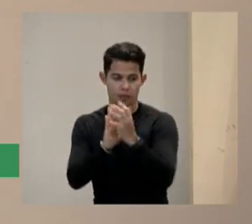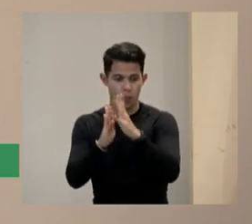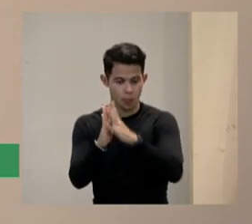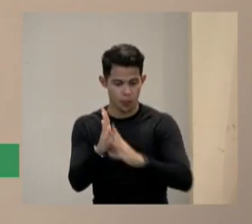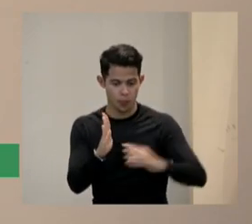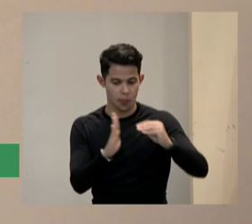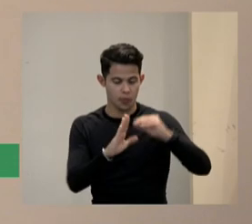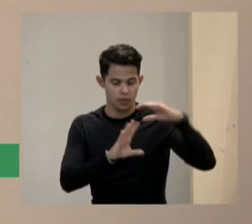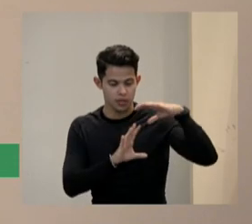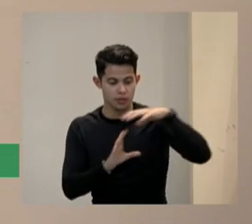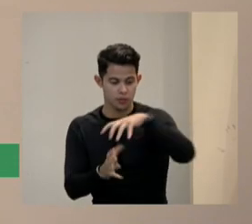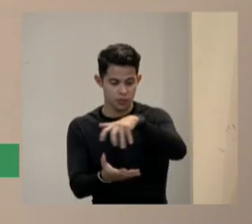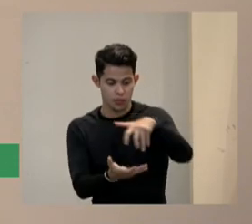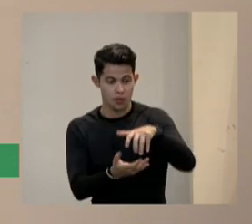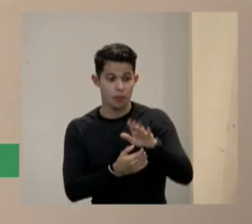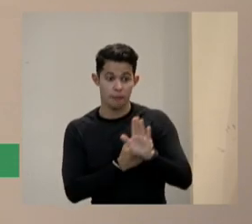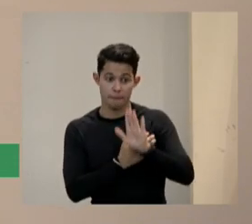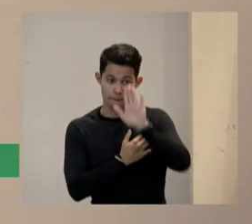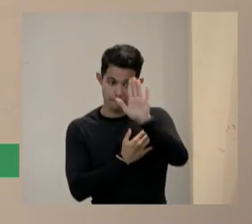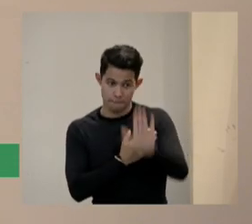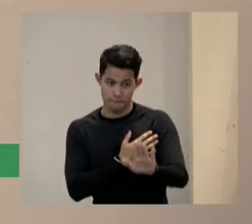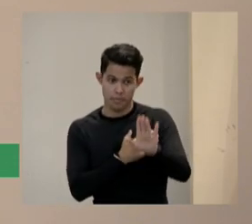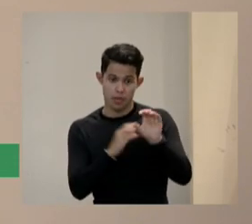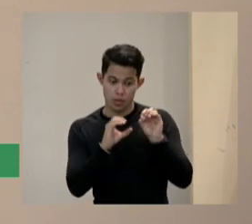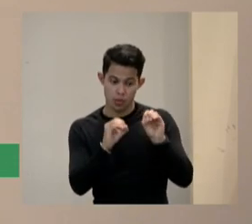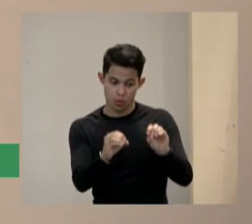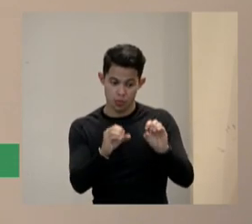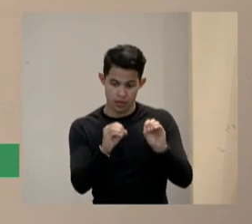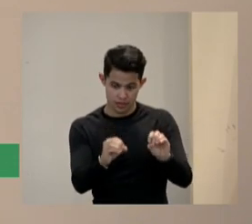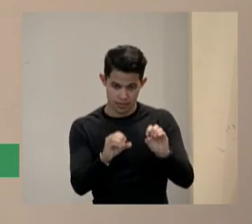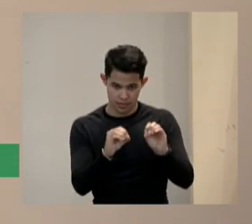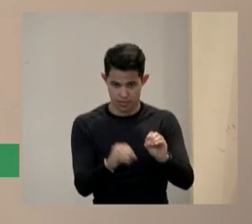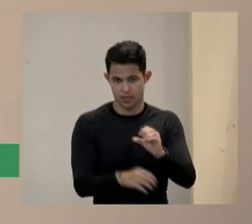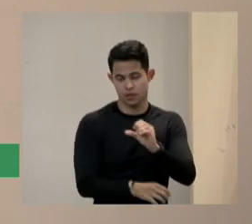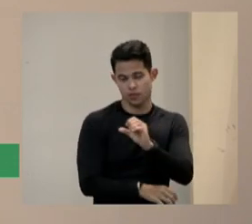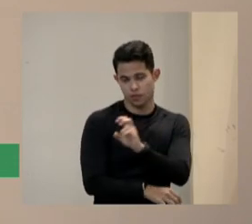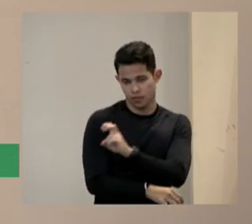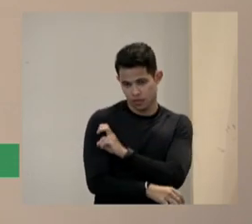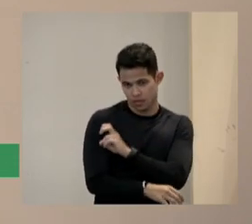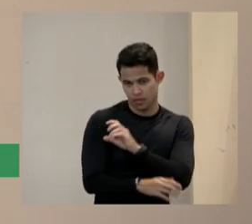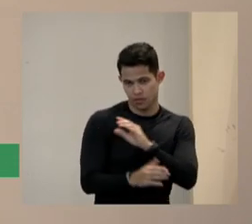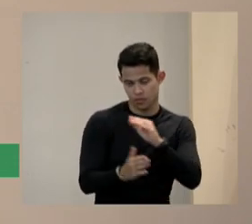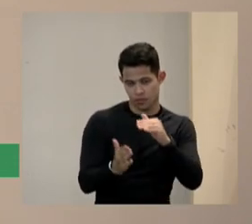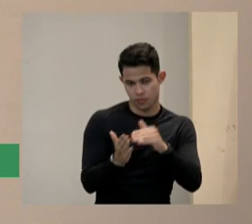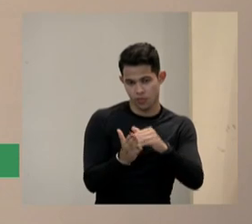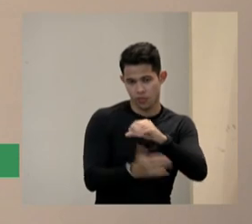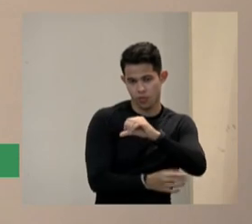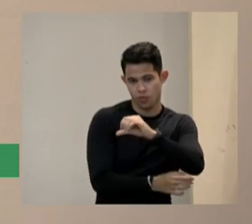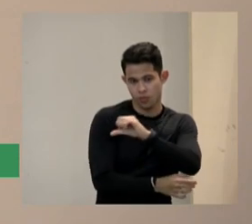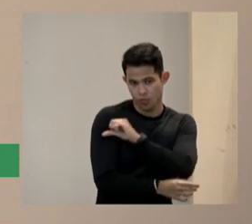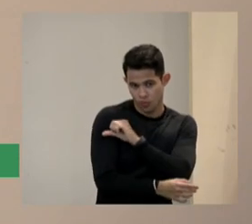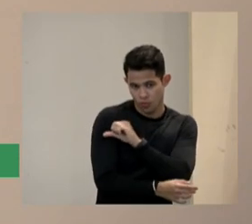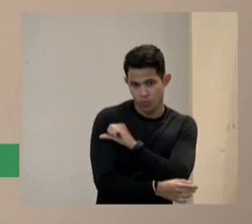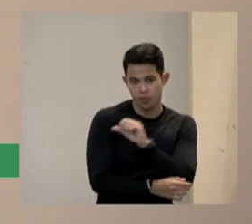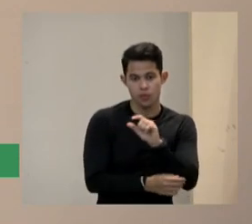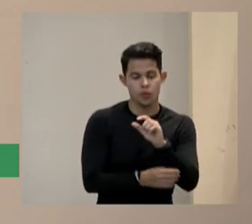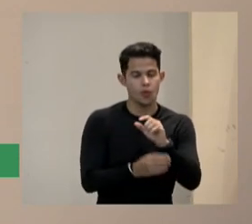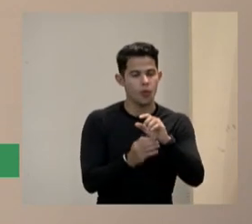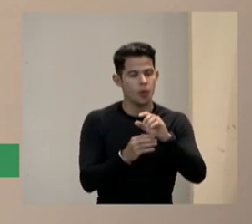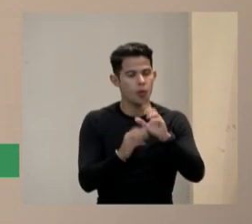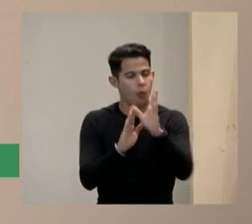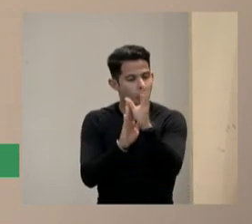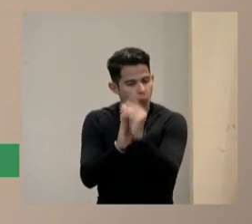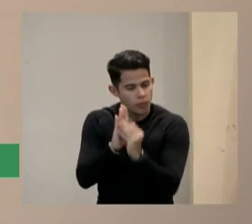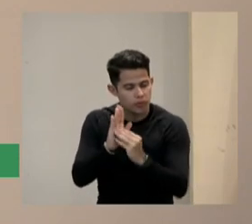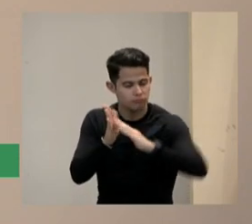só que no ensino fundamental a gente pode eliminar conteúdos quando as